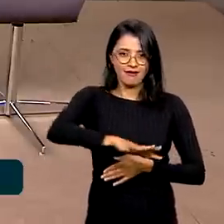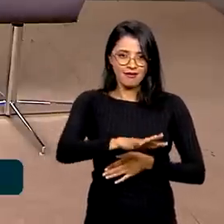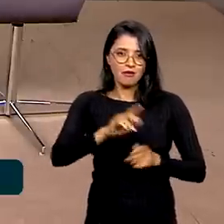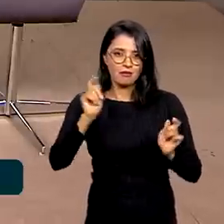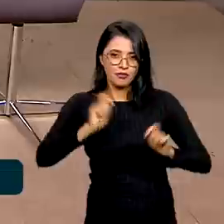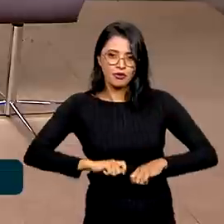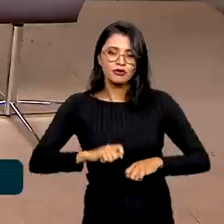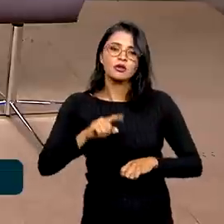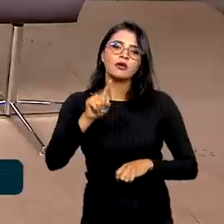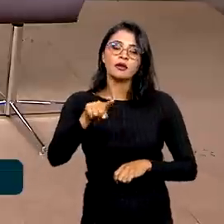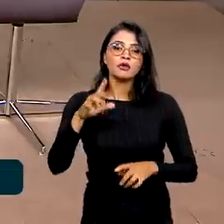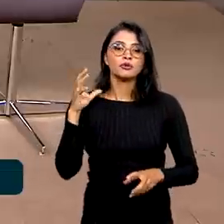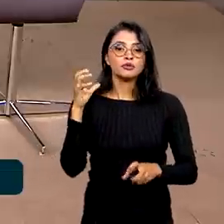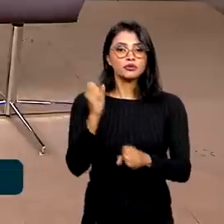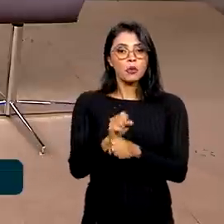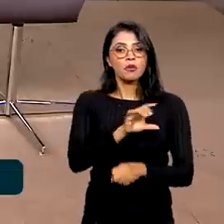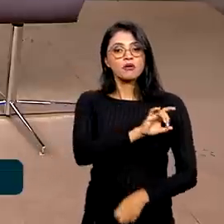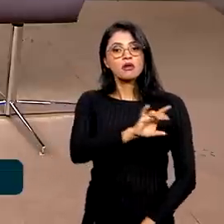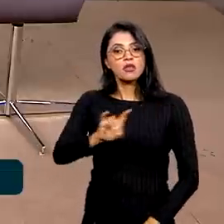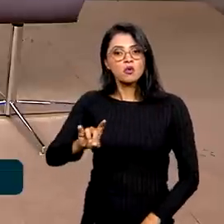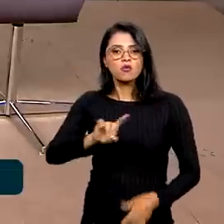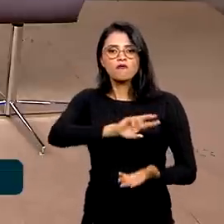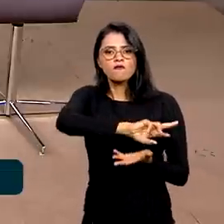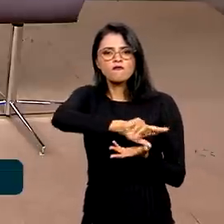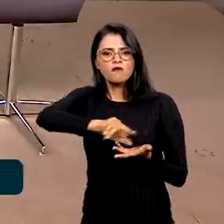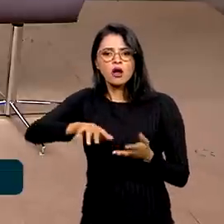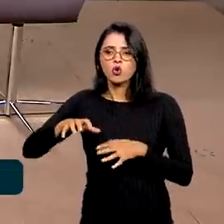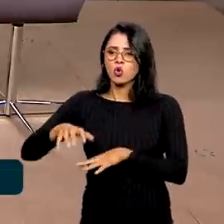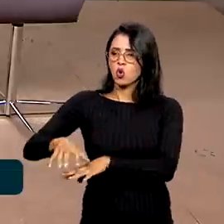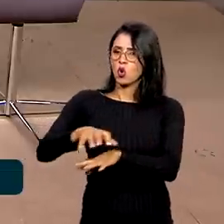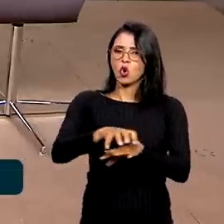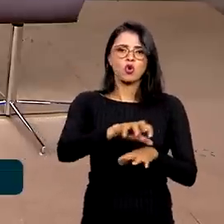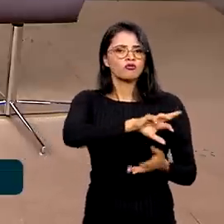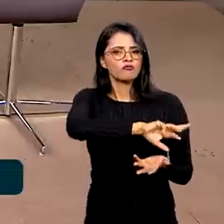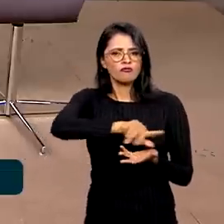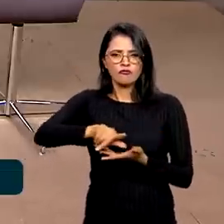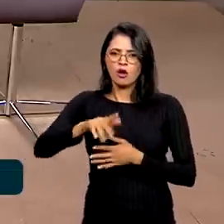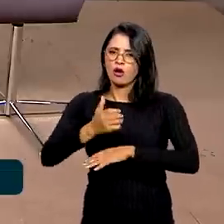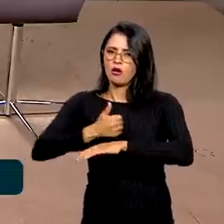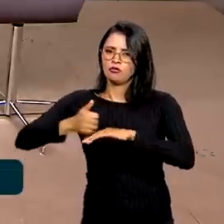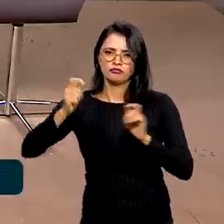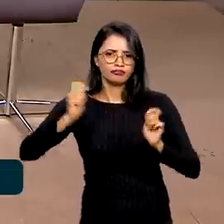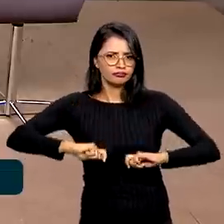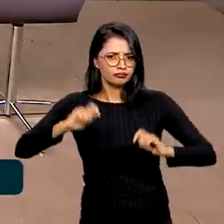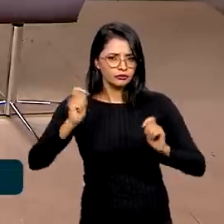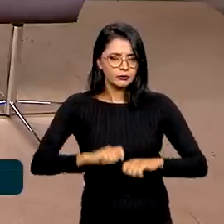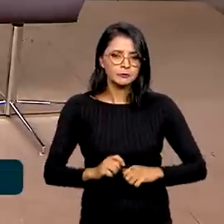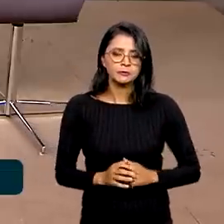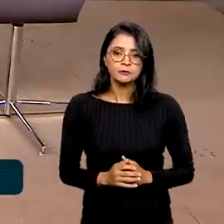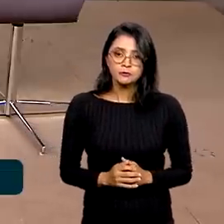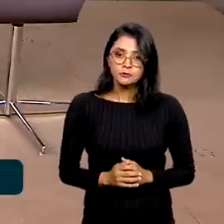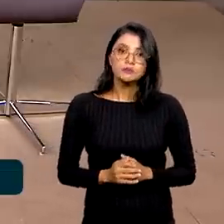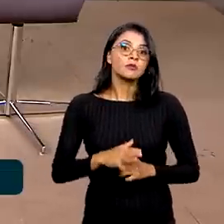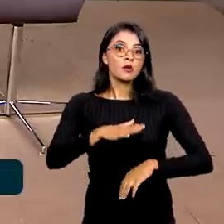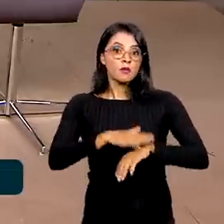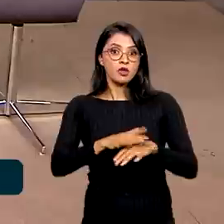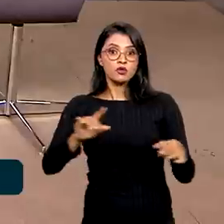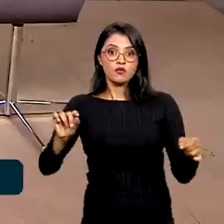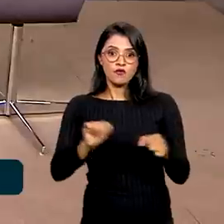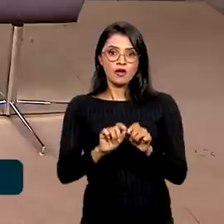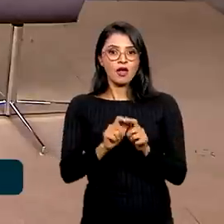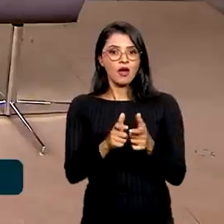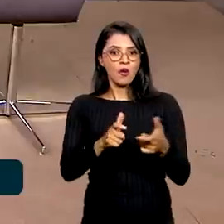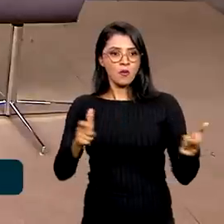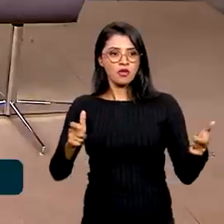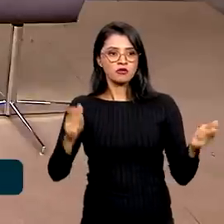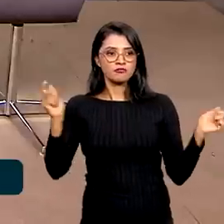que reúne cada uma dessas áreas, várias órgãos ou várias carreiras, várias possibilidades. Ao fazer isso, ele amplia